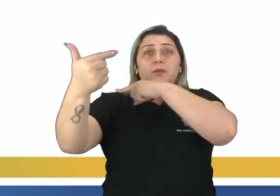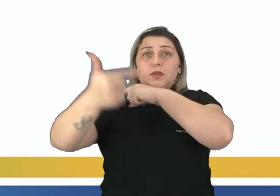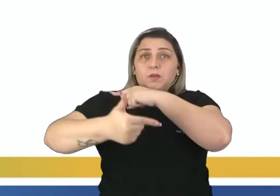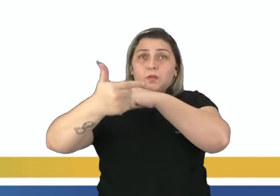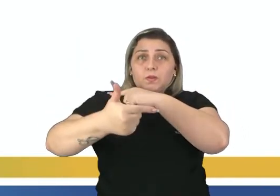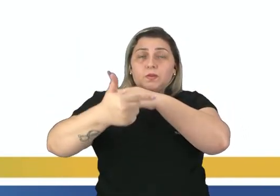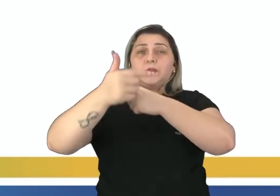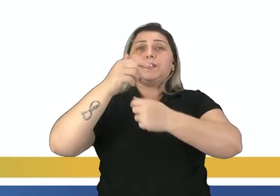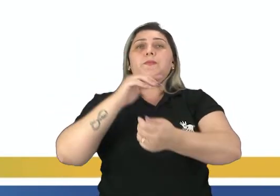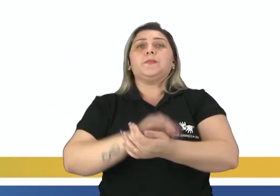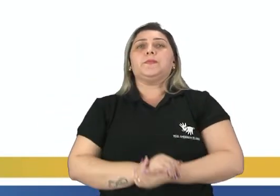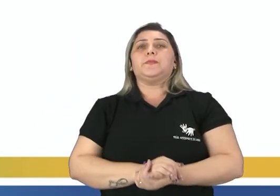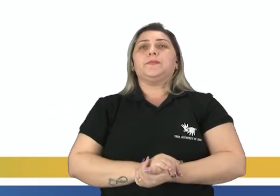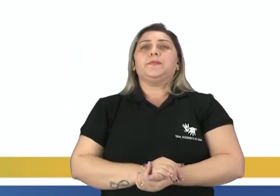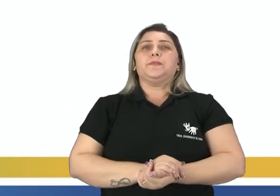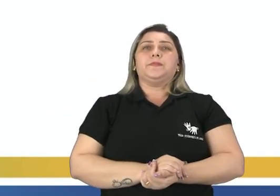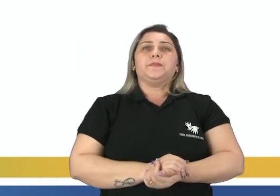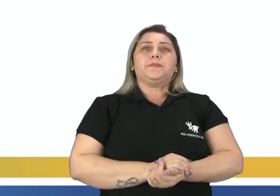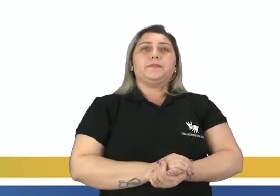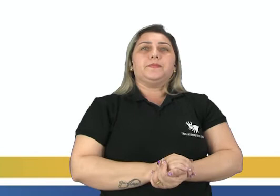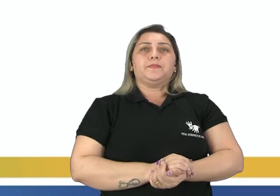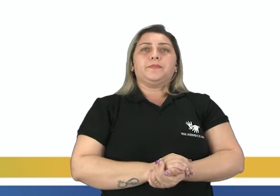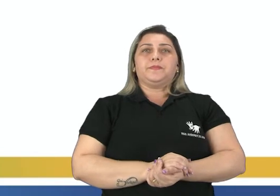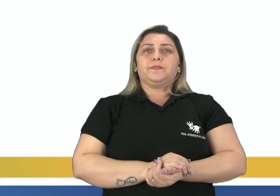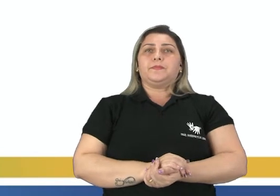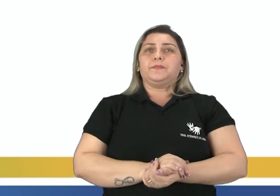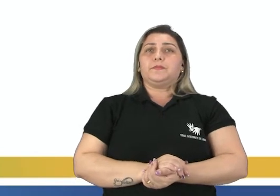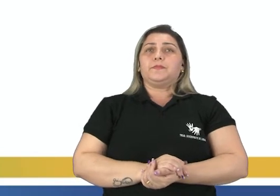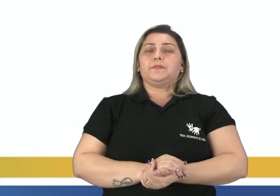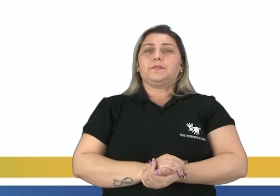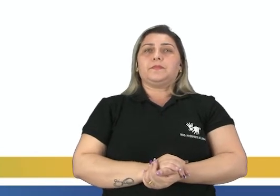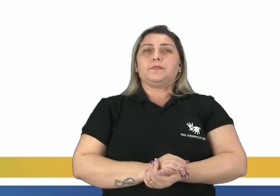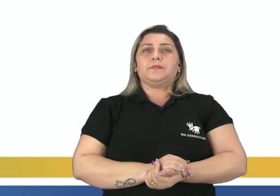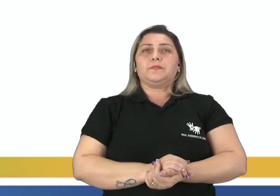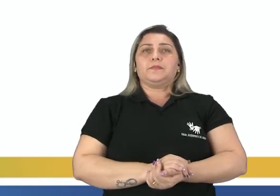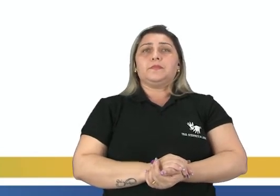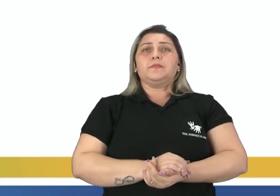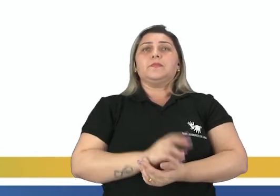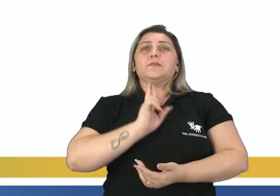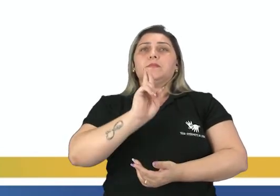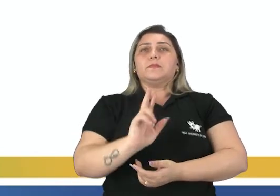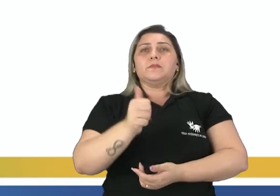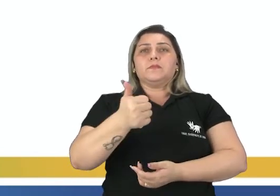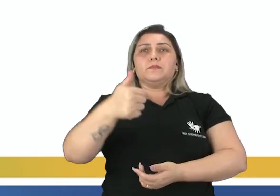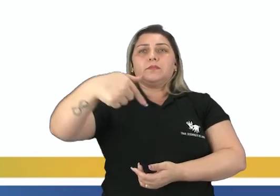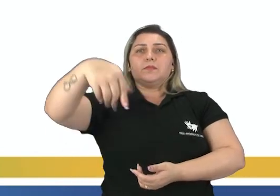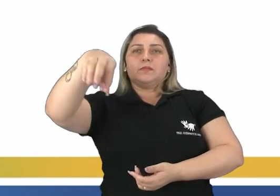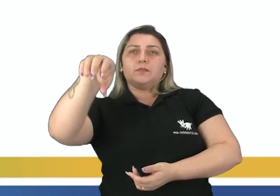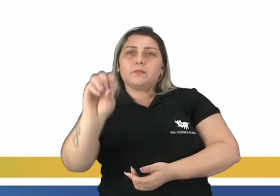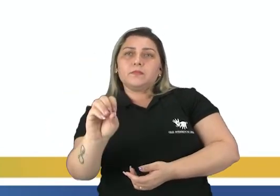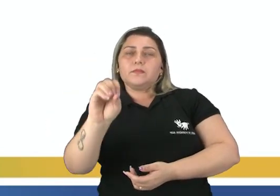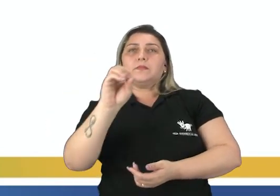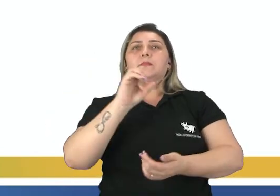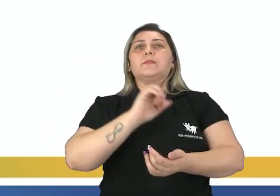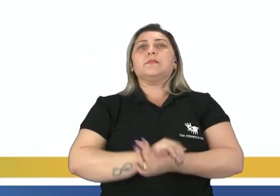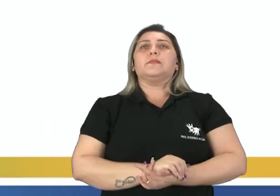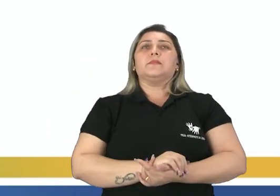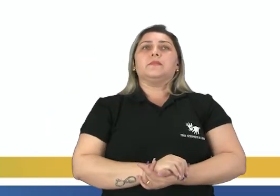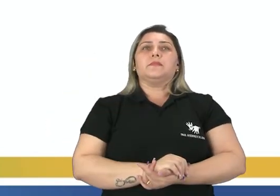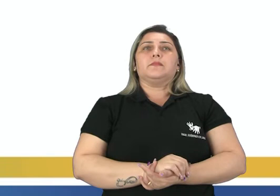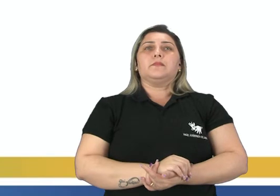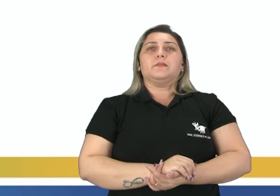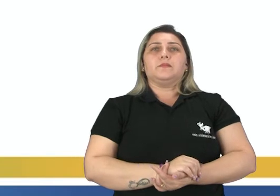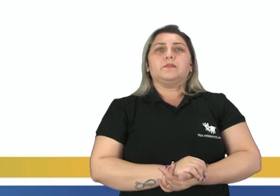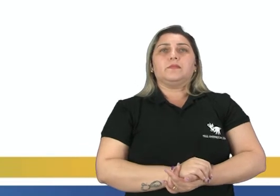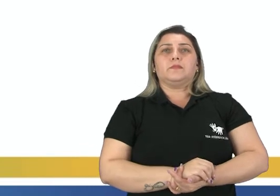E fazendo a divisão de 340 para 2, temos então uma